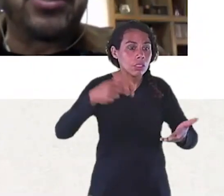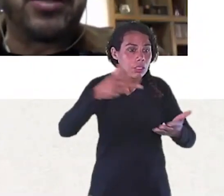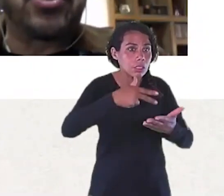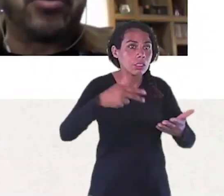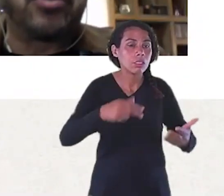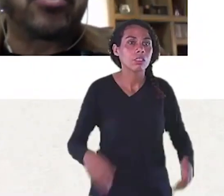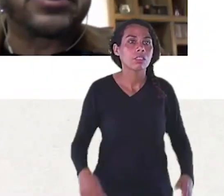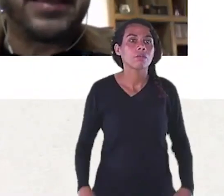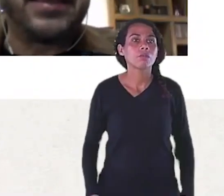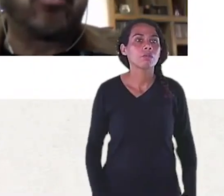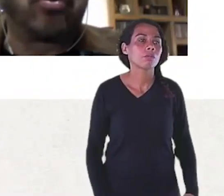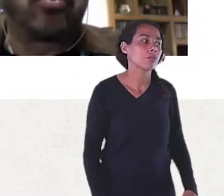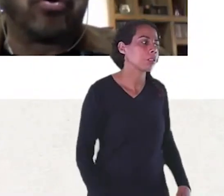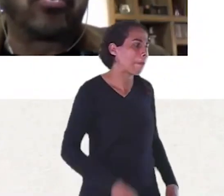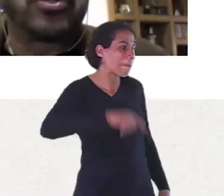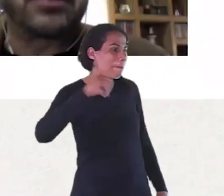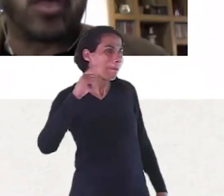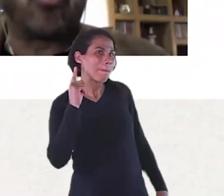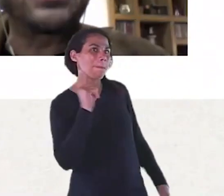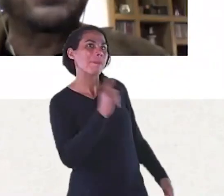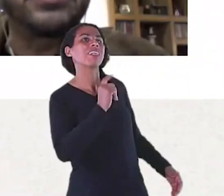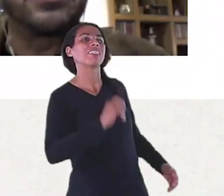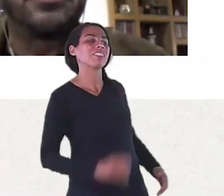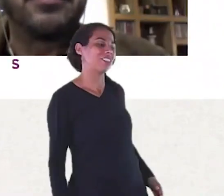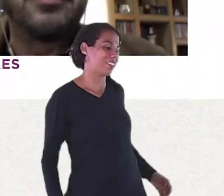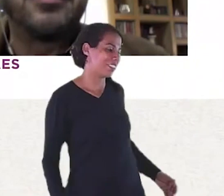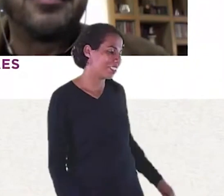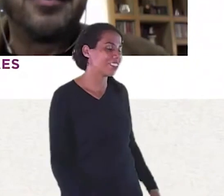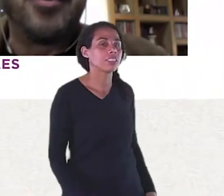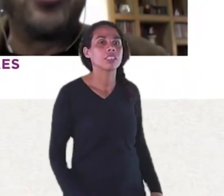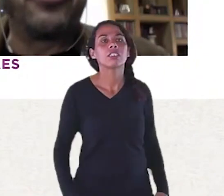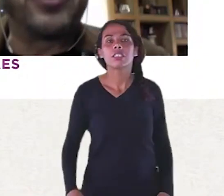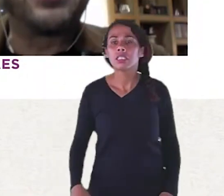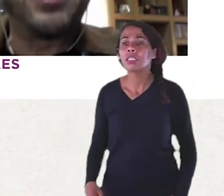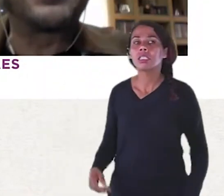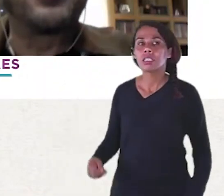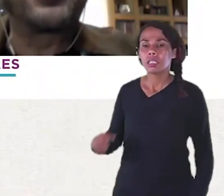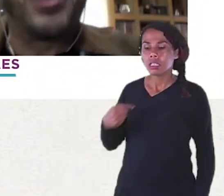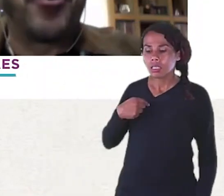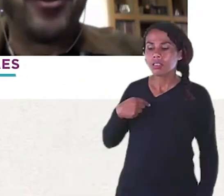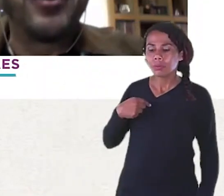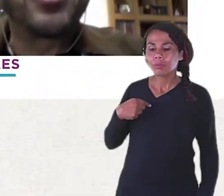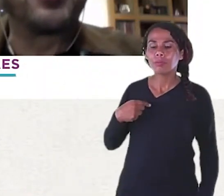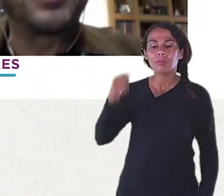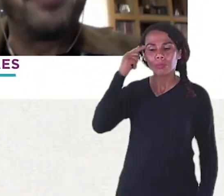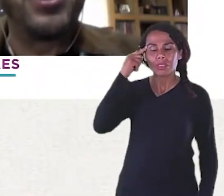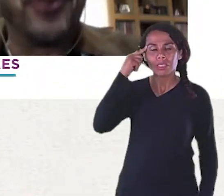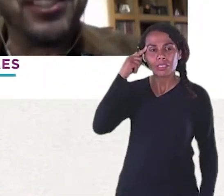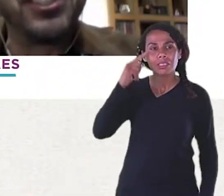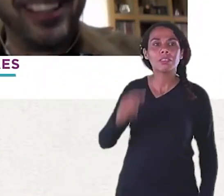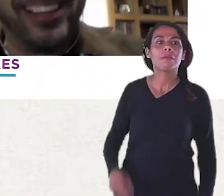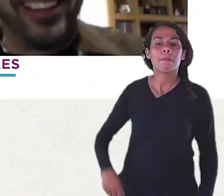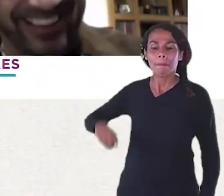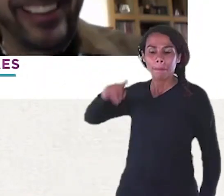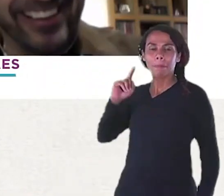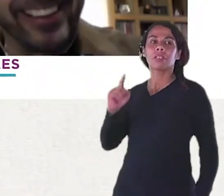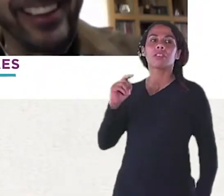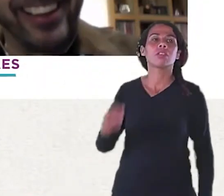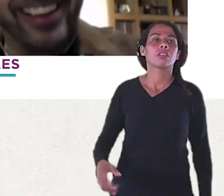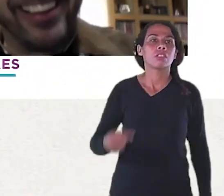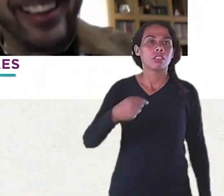Daquele dia em diante Eu saí do jantar Com certeza Eu ia fazer Desenho industrial Só não sabia onde